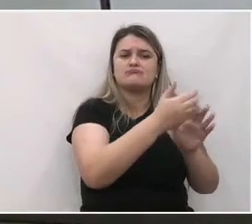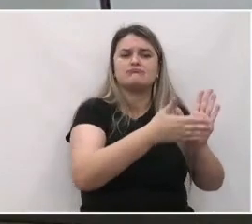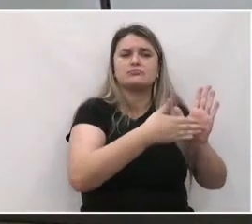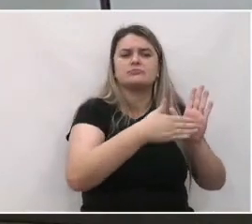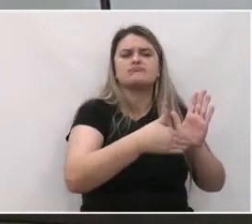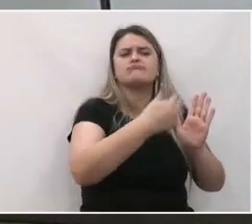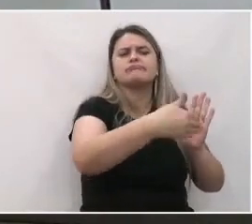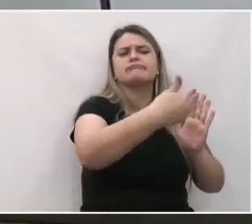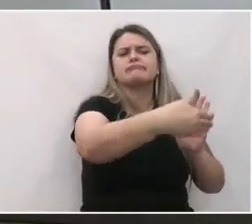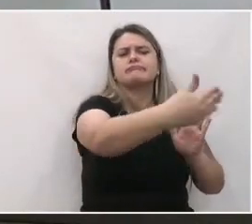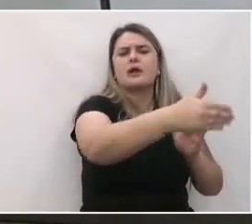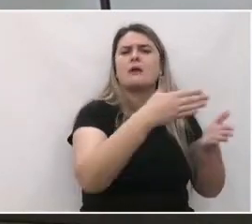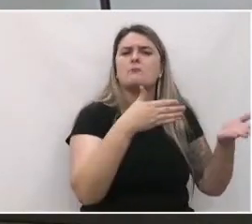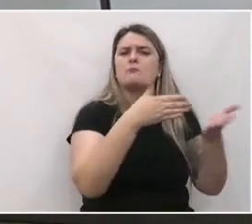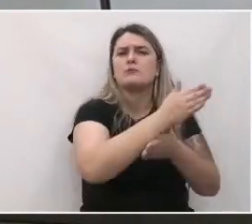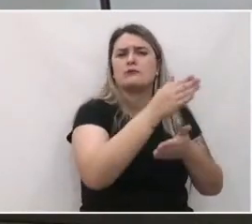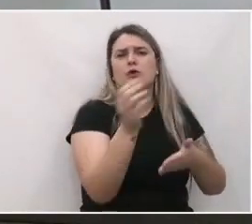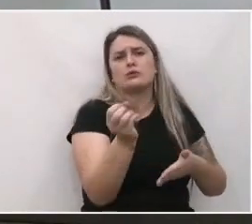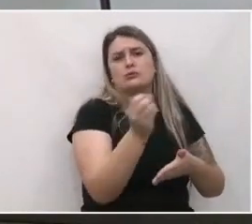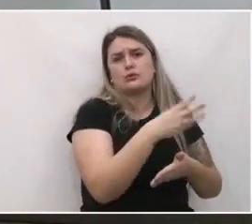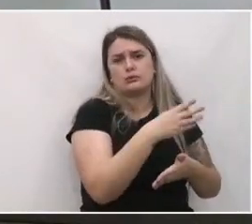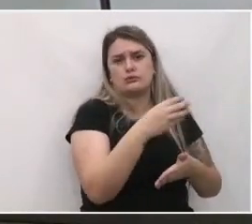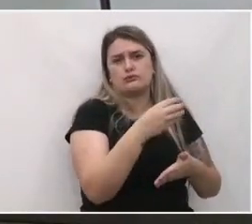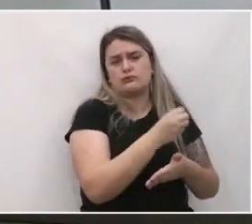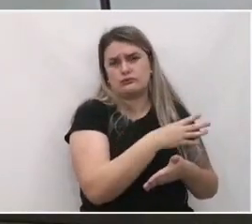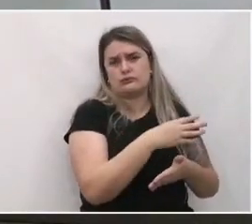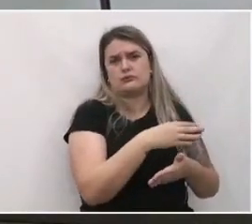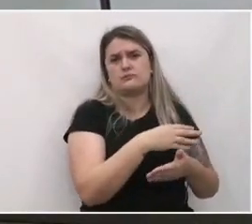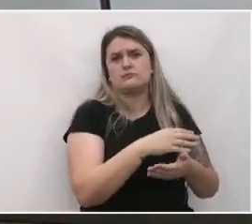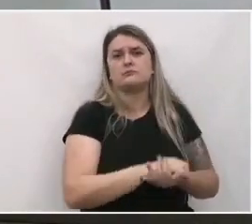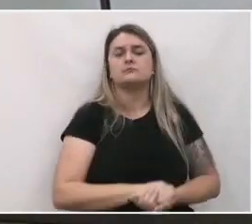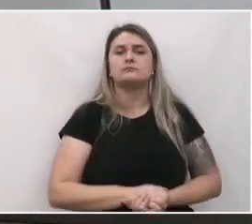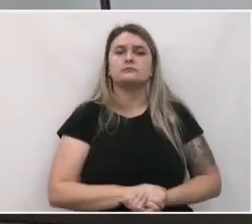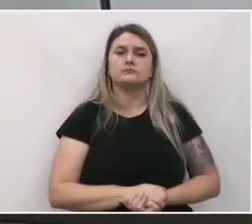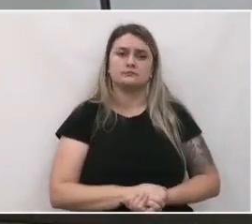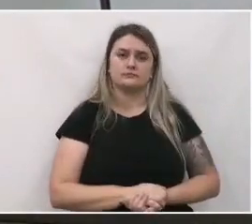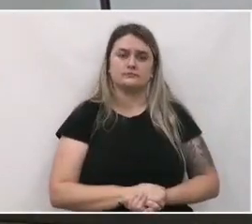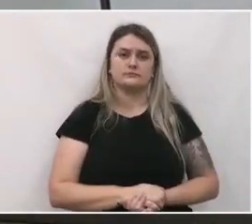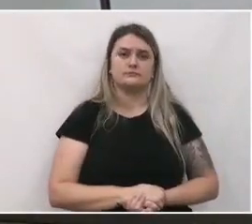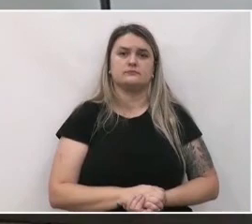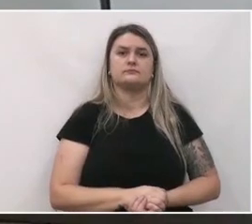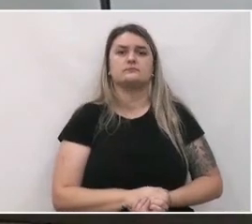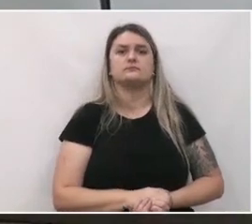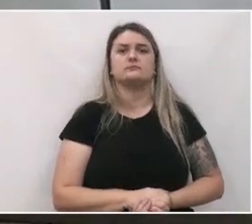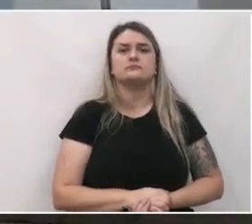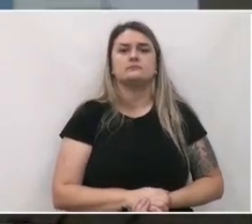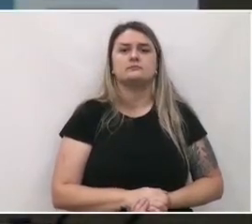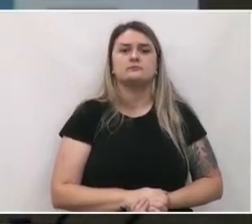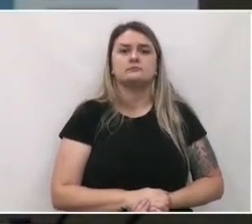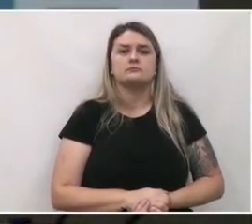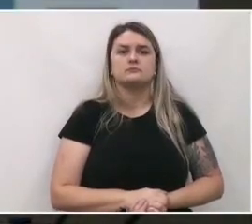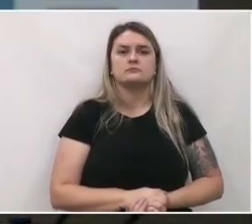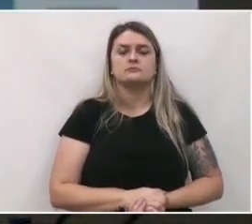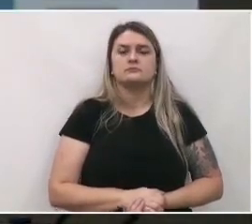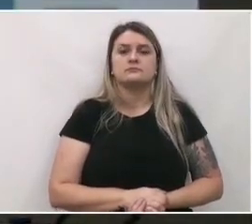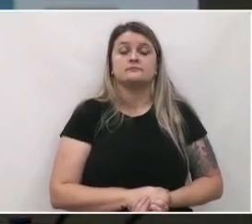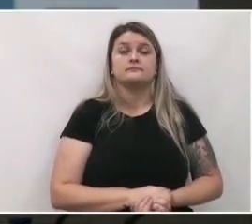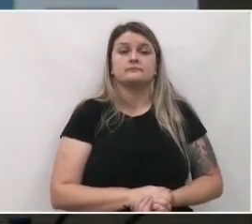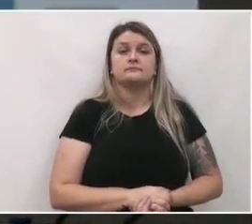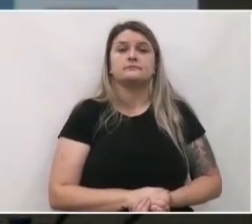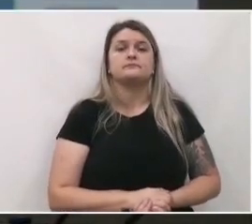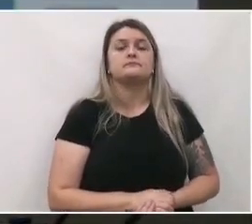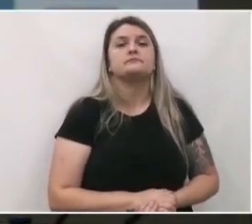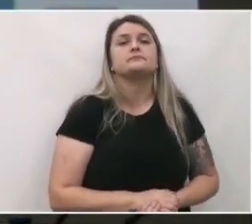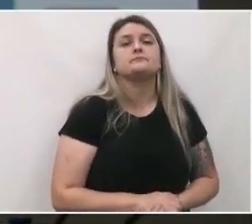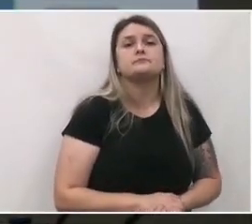teria que ser aprovado um novo plano de ação e investimentos passados esses primeiros cinco anos. No processo de